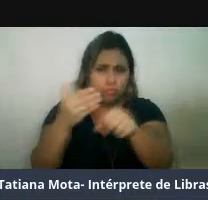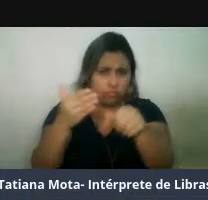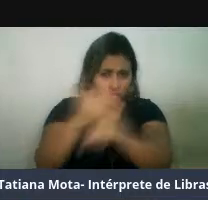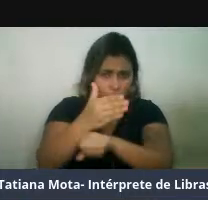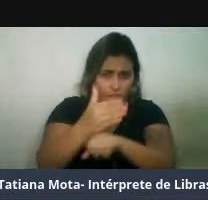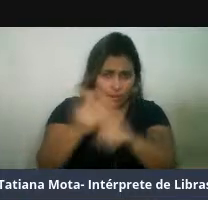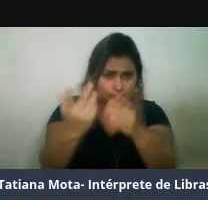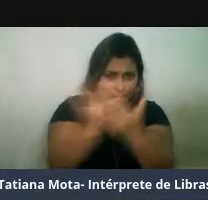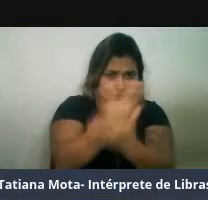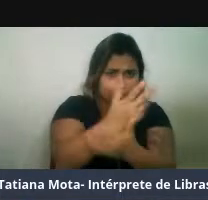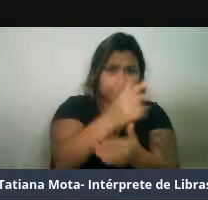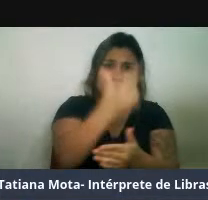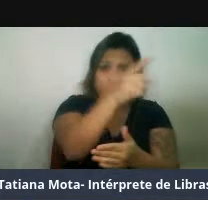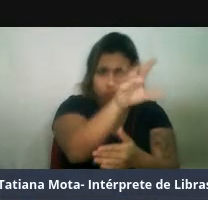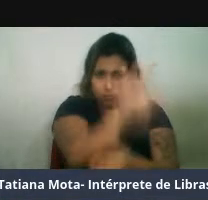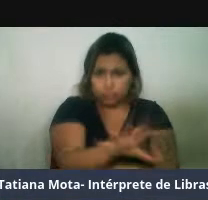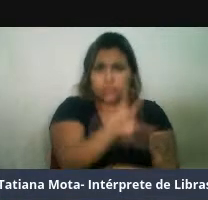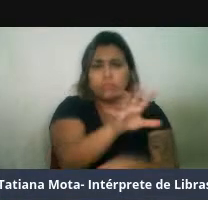distribui amplamente.